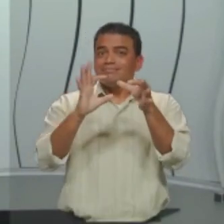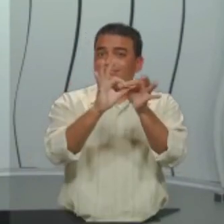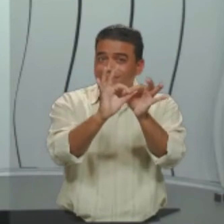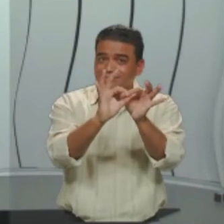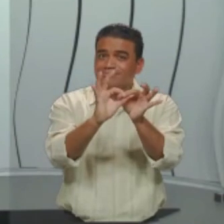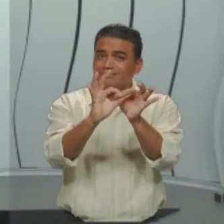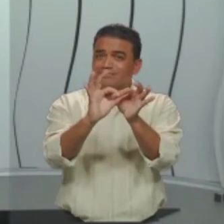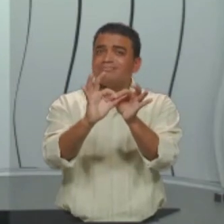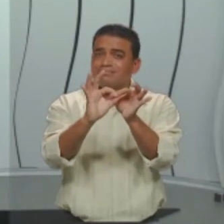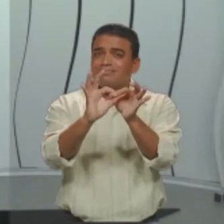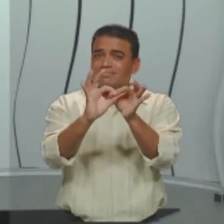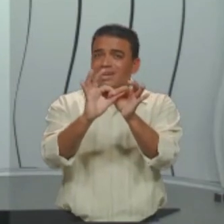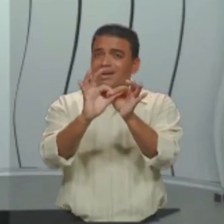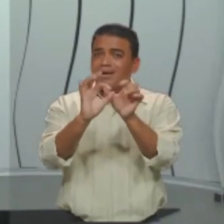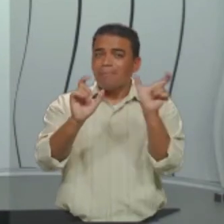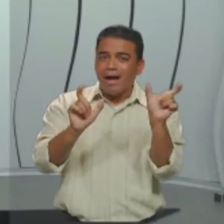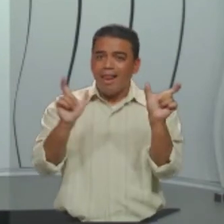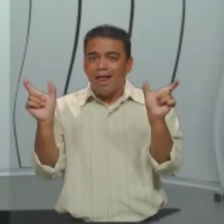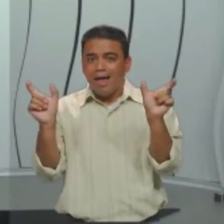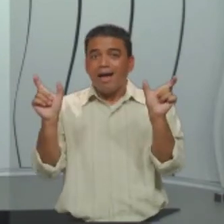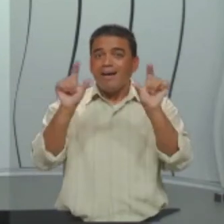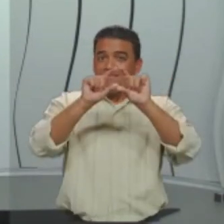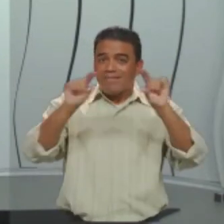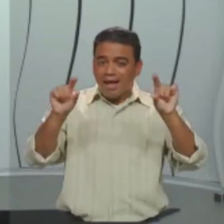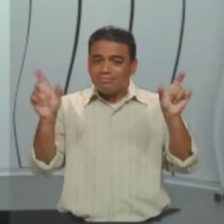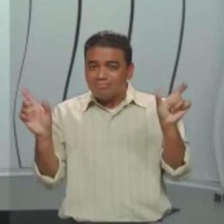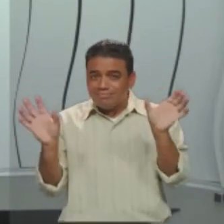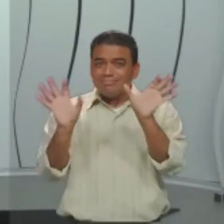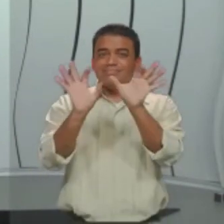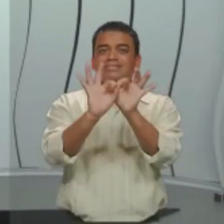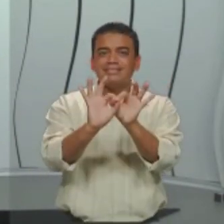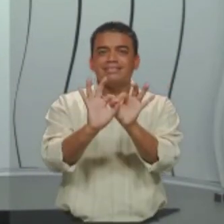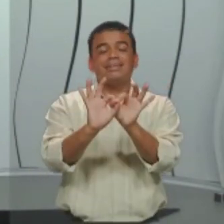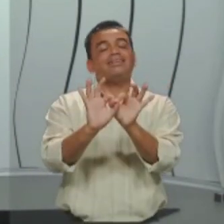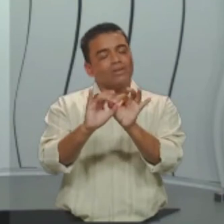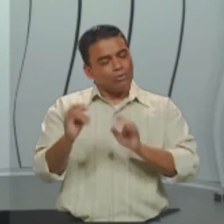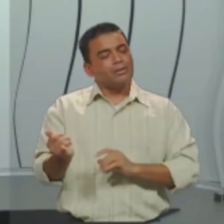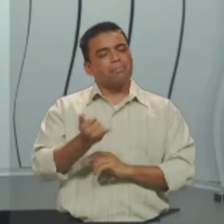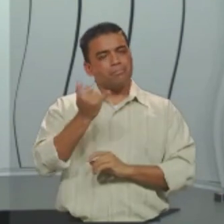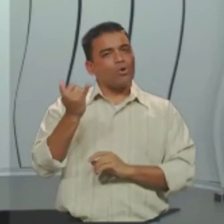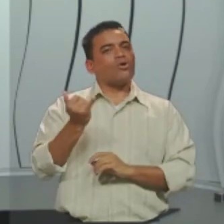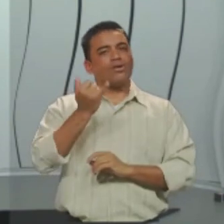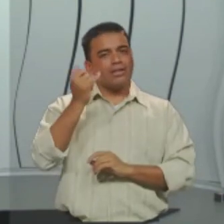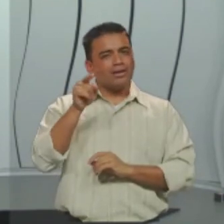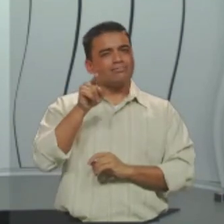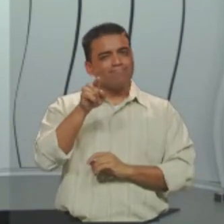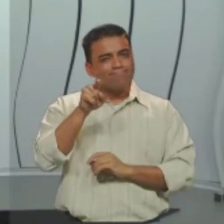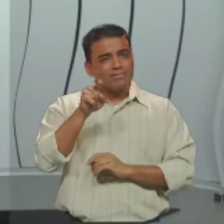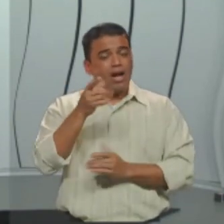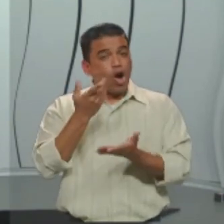ligar as orações. Entendido? Então, isso é muito importante quando nós estamos